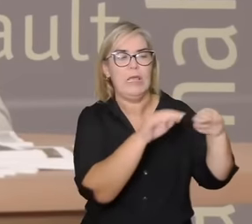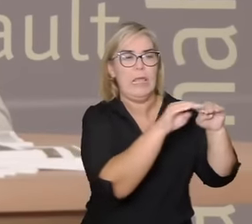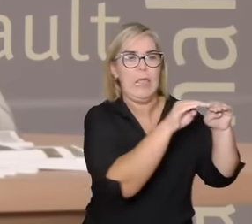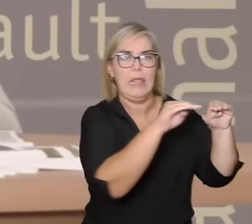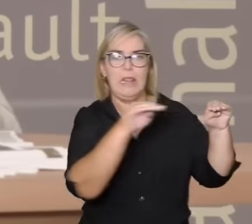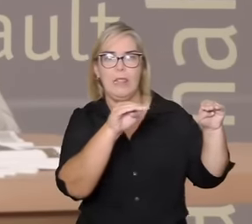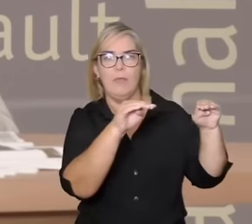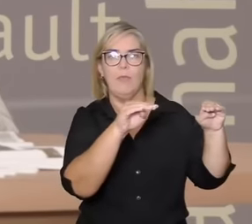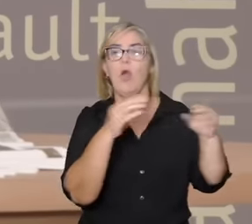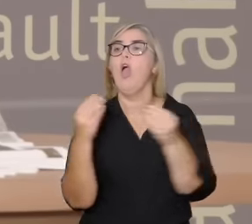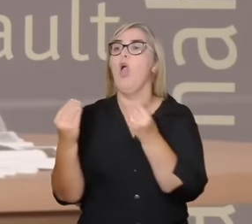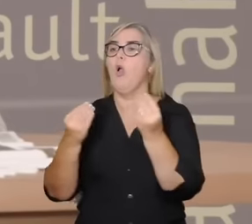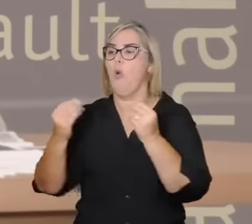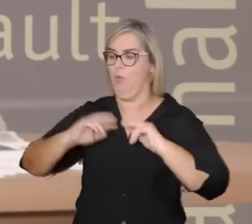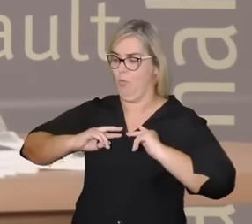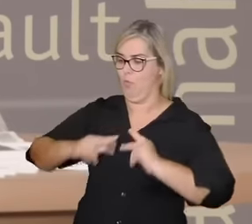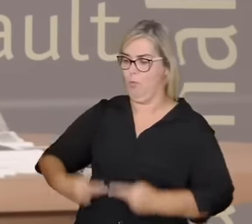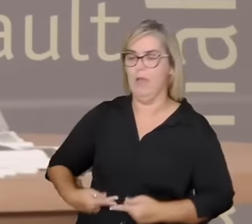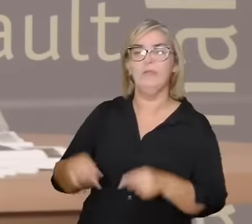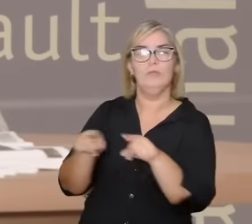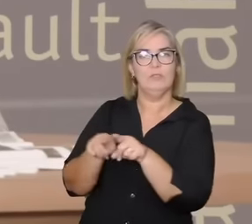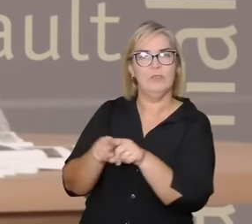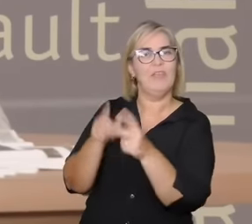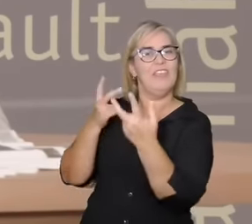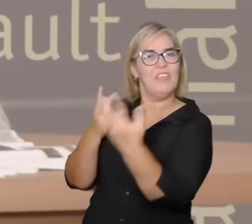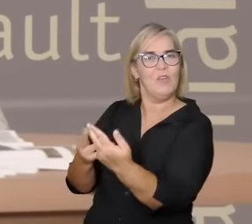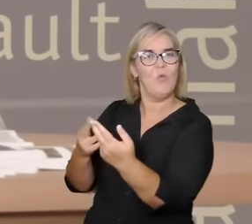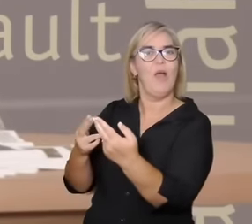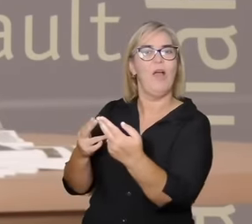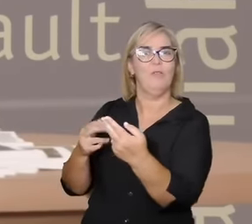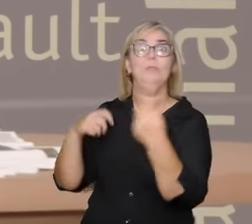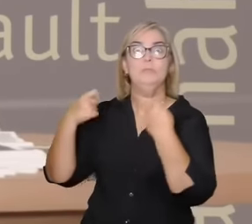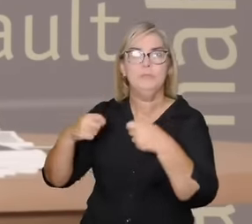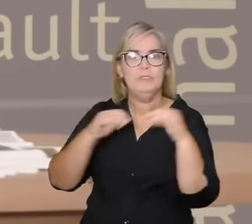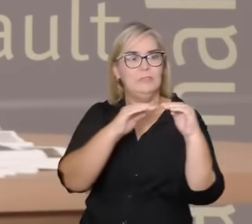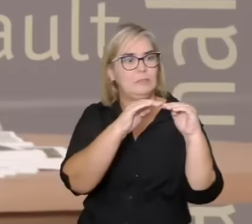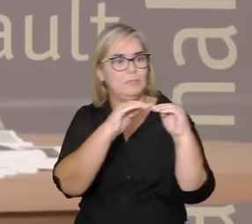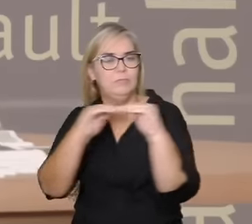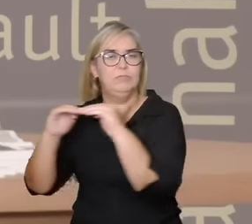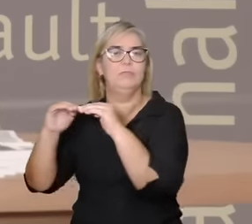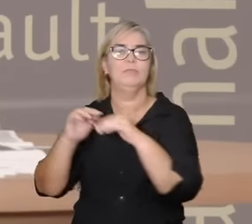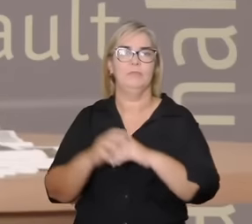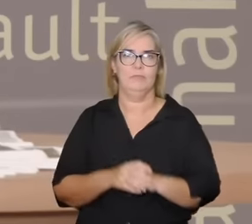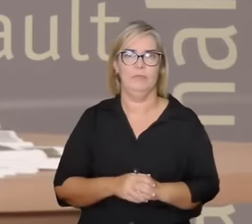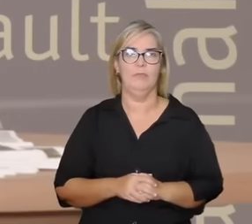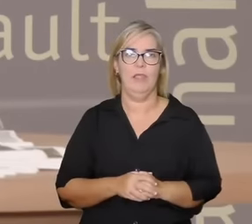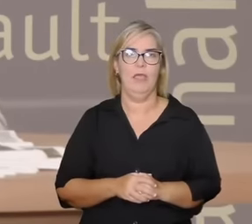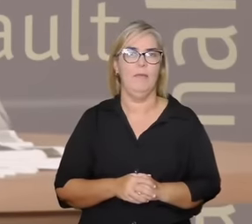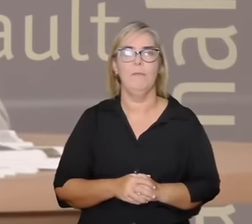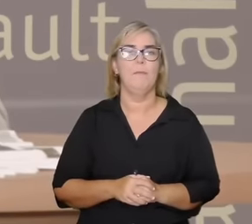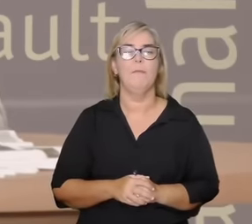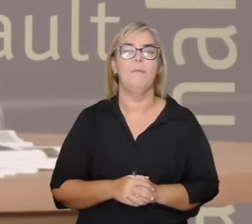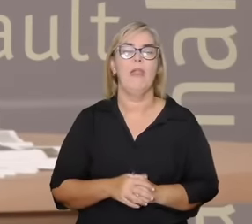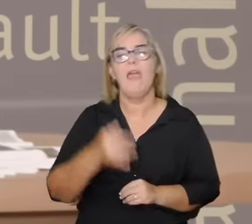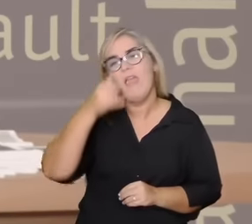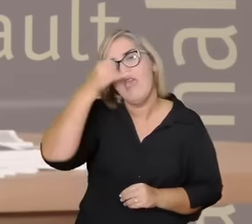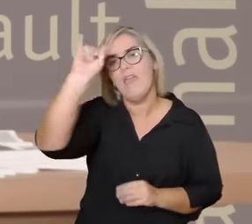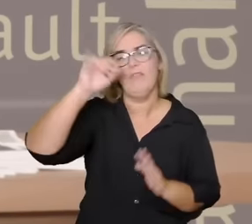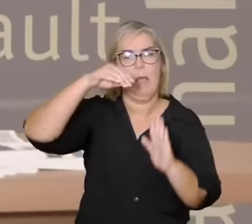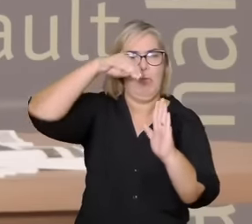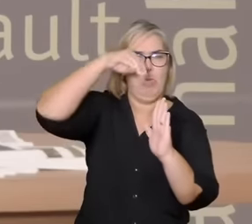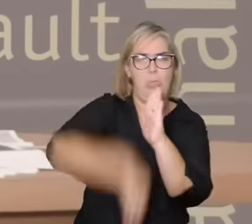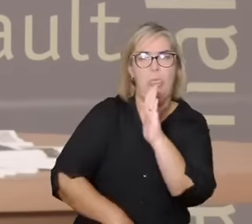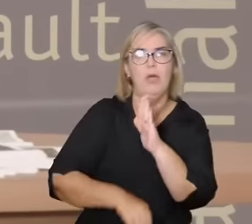para não entrar em colapso para se manter em conexão para não colapsar e os biomas